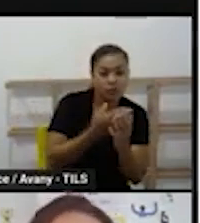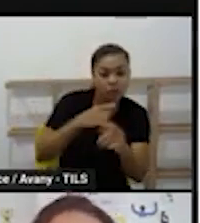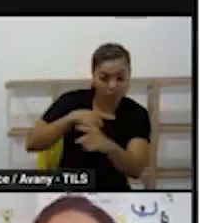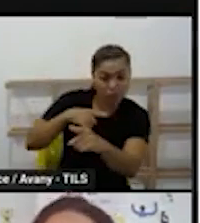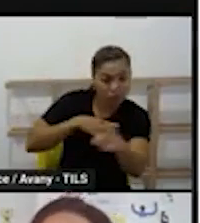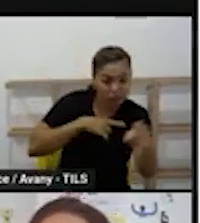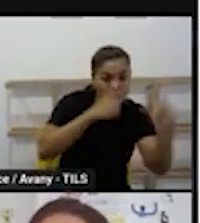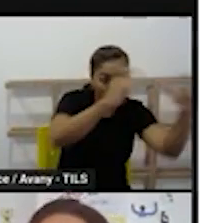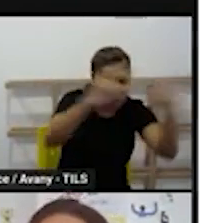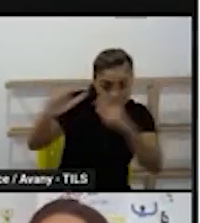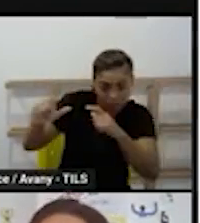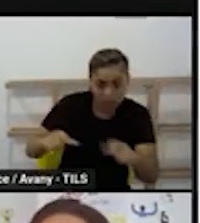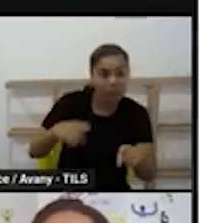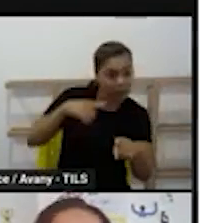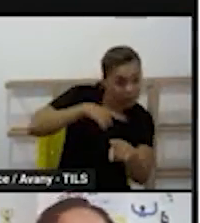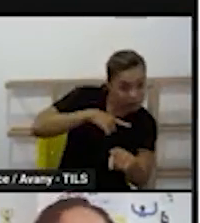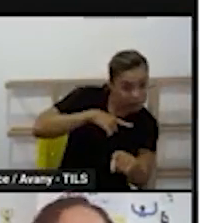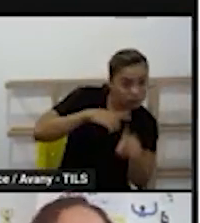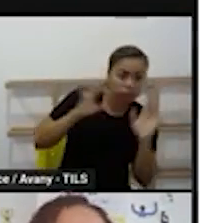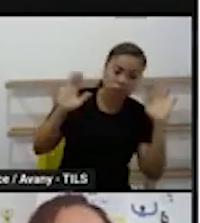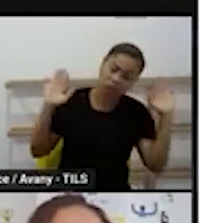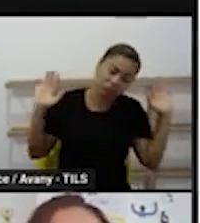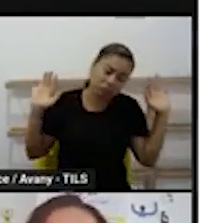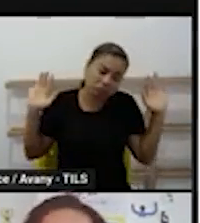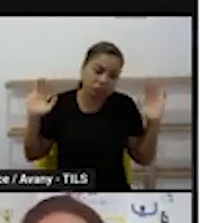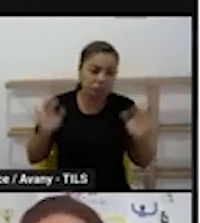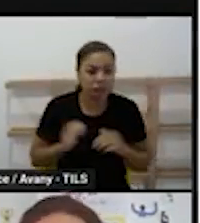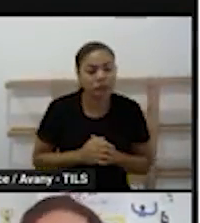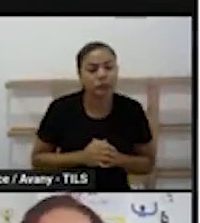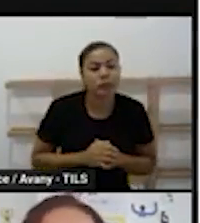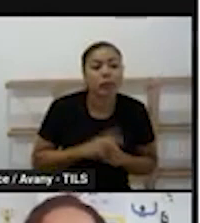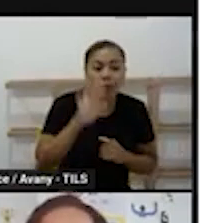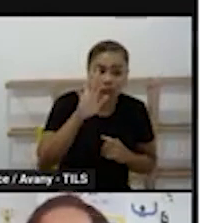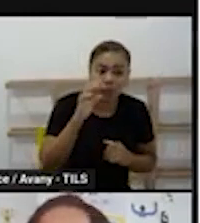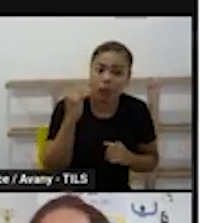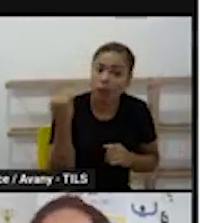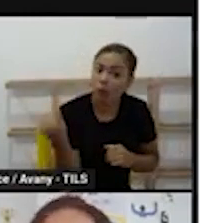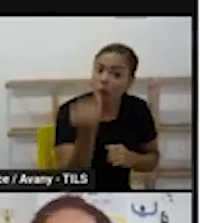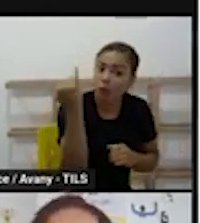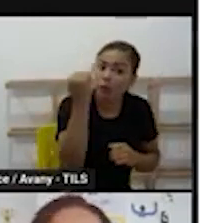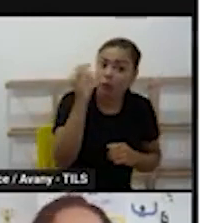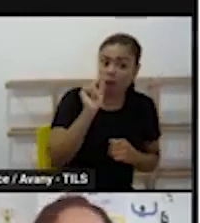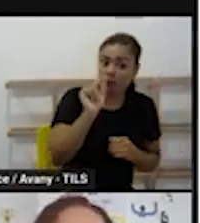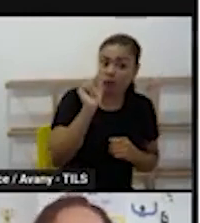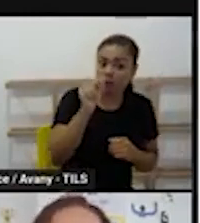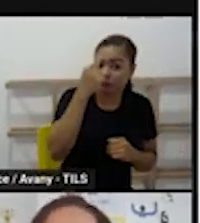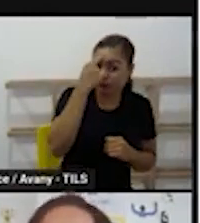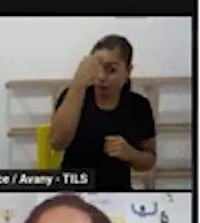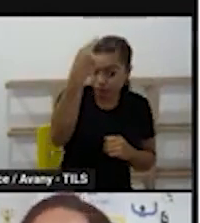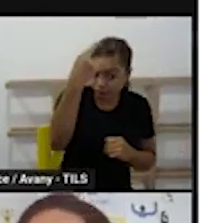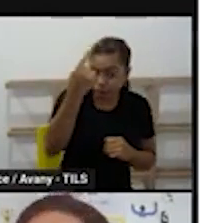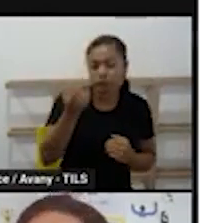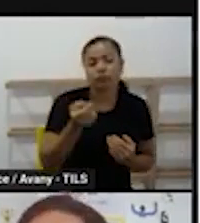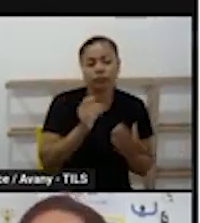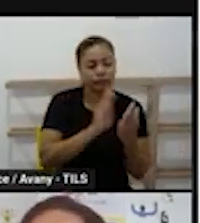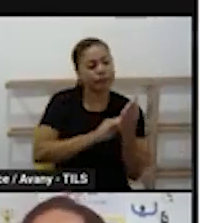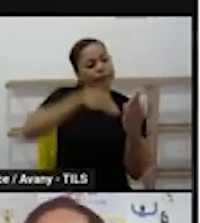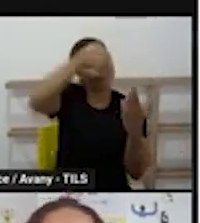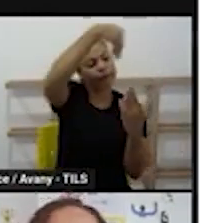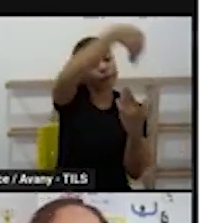roda a roda é importante dizer que a roda não é simplesmente a gente explorar o calendário